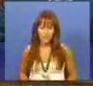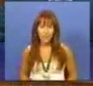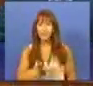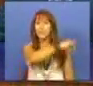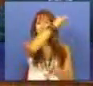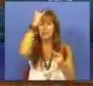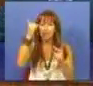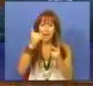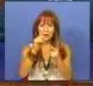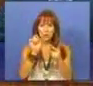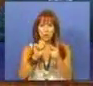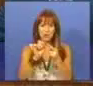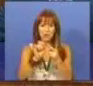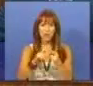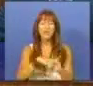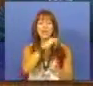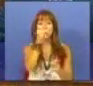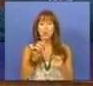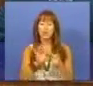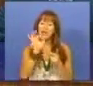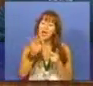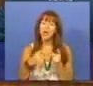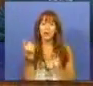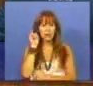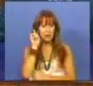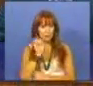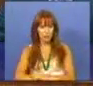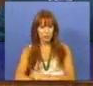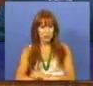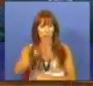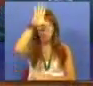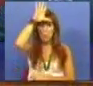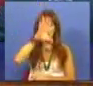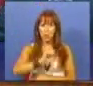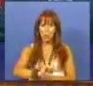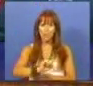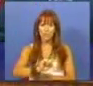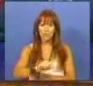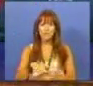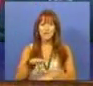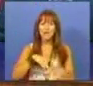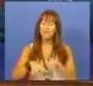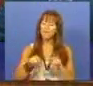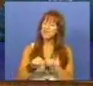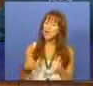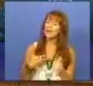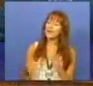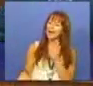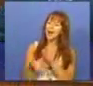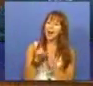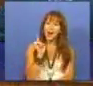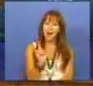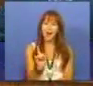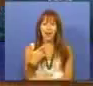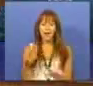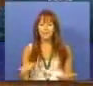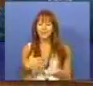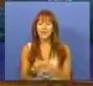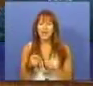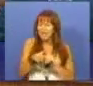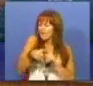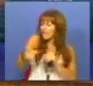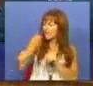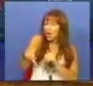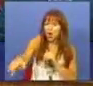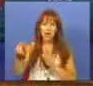Segundo aspecto e segunda nota importante. O Governo fez com que este decreto-lei ficasse fora